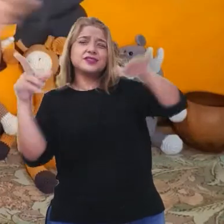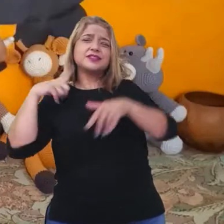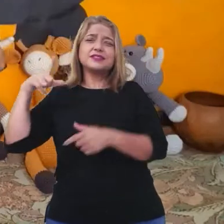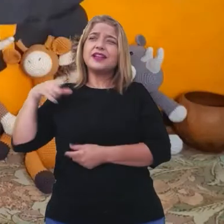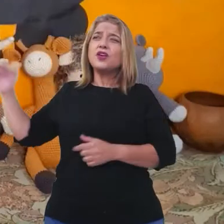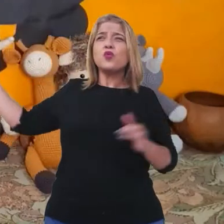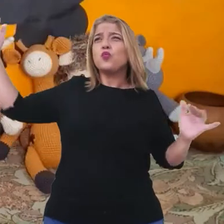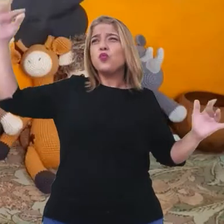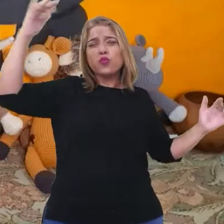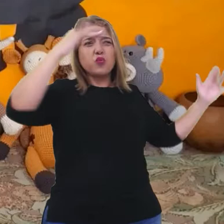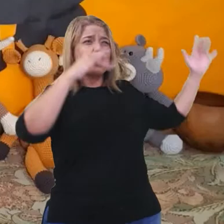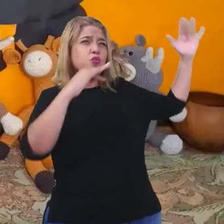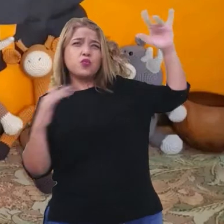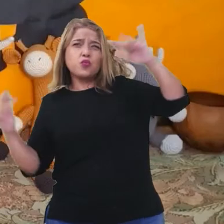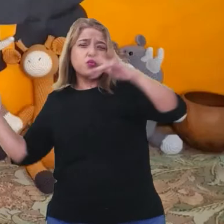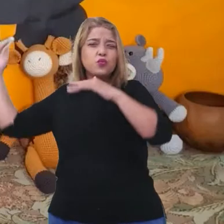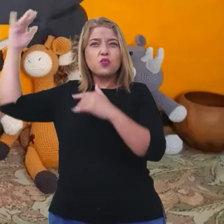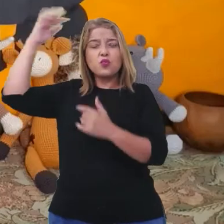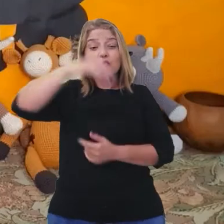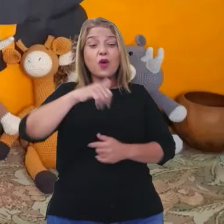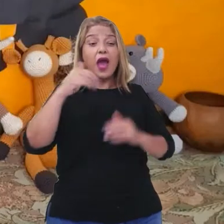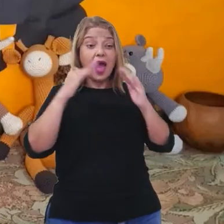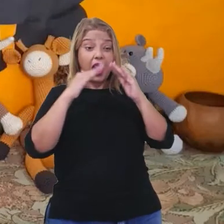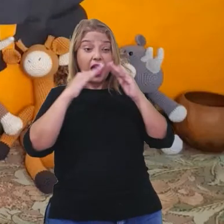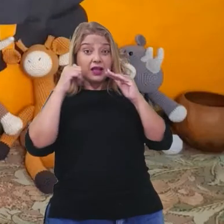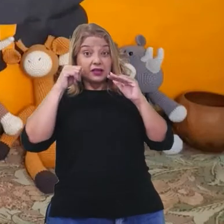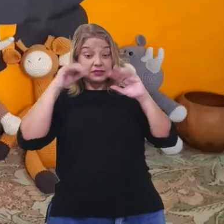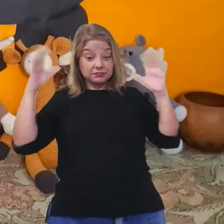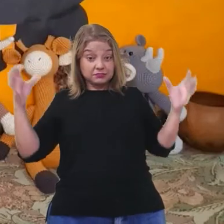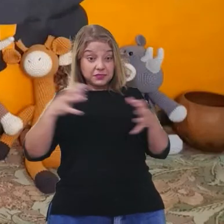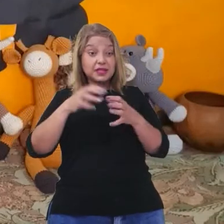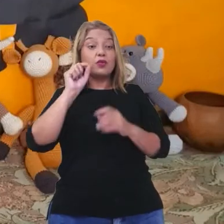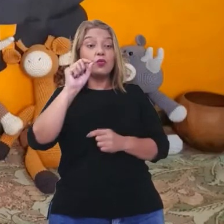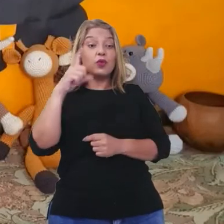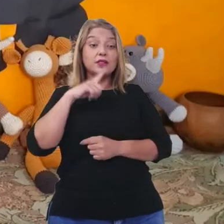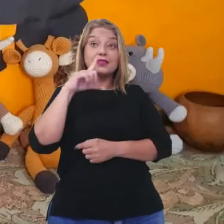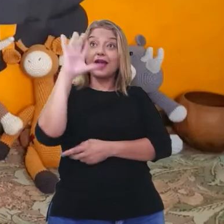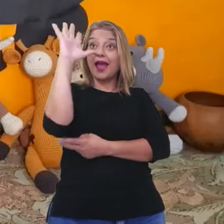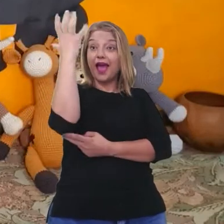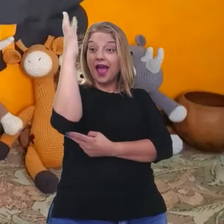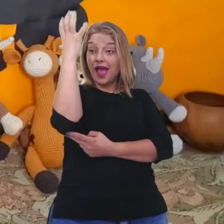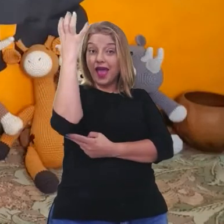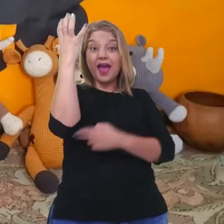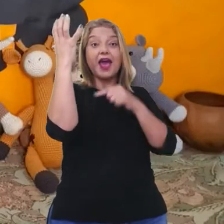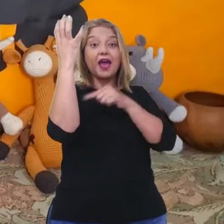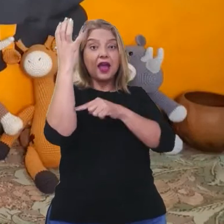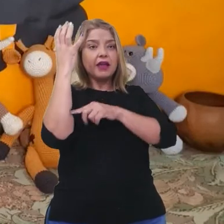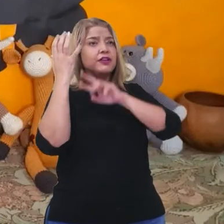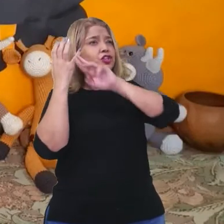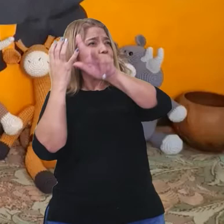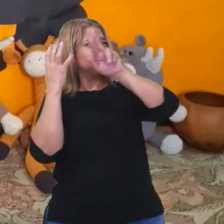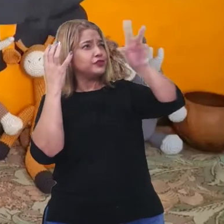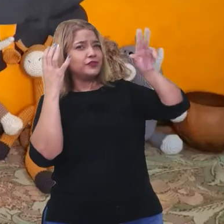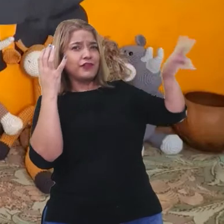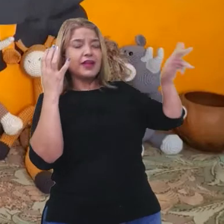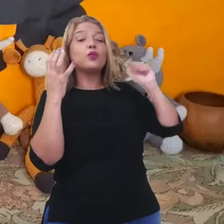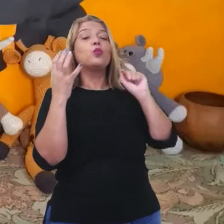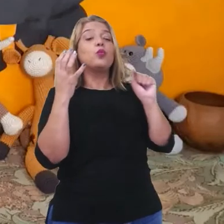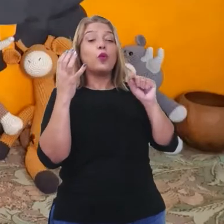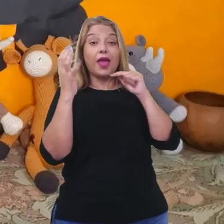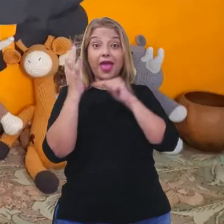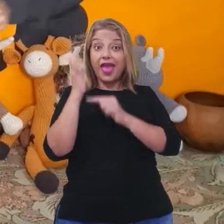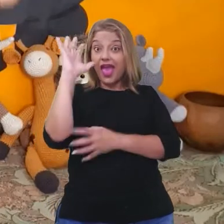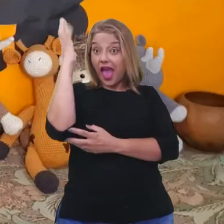um grande baobá. E é uma árvore diferente das outras, porque esta